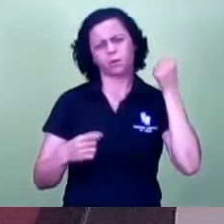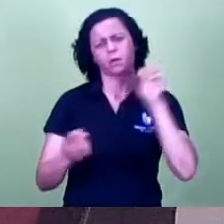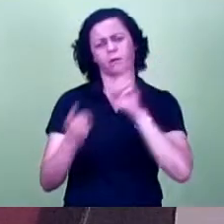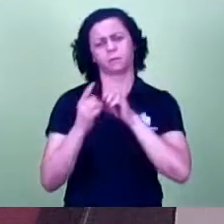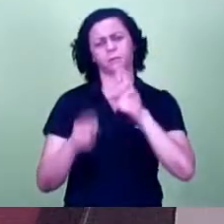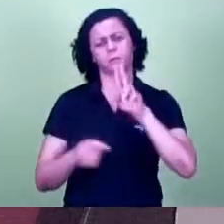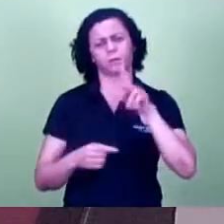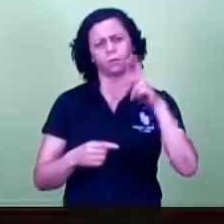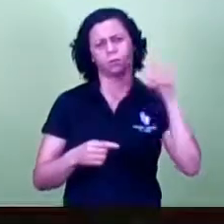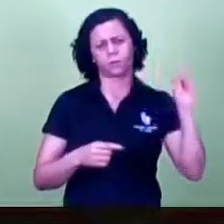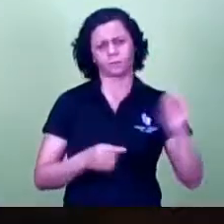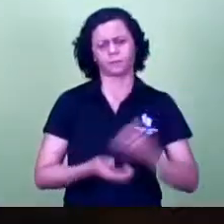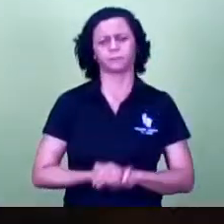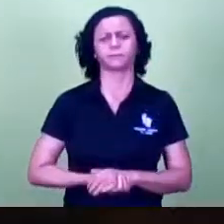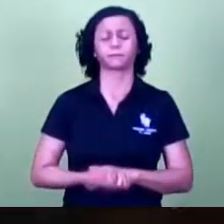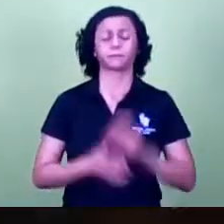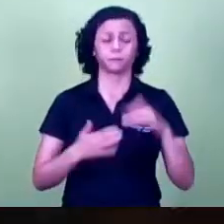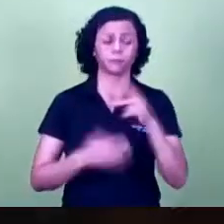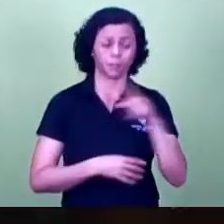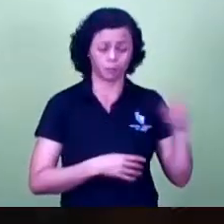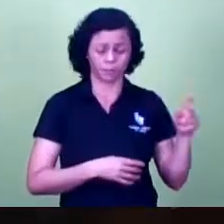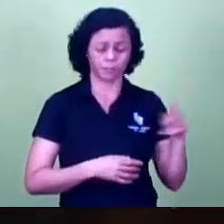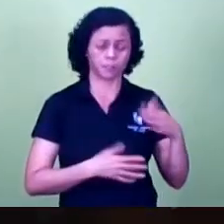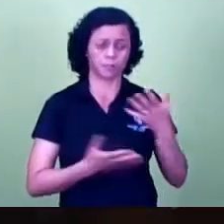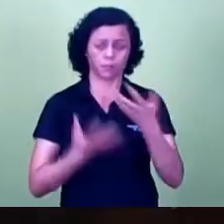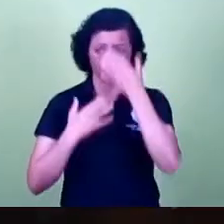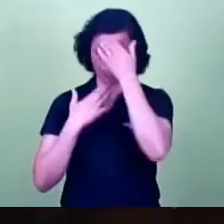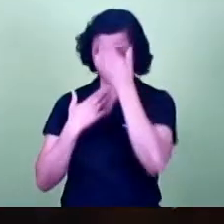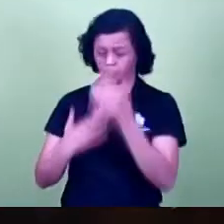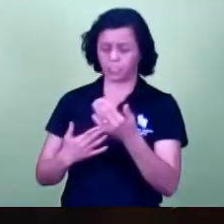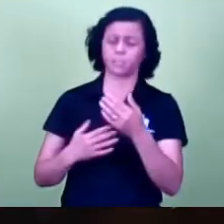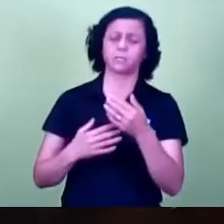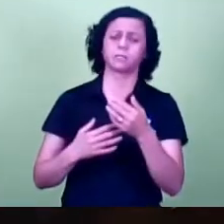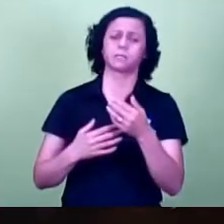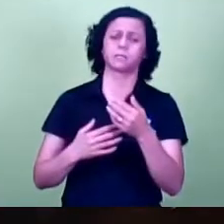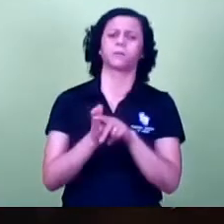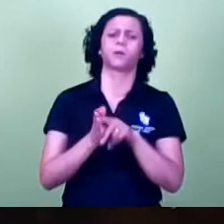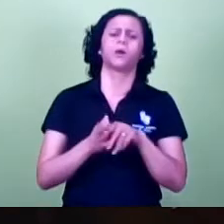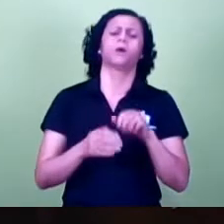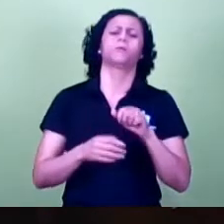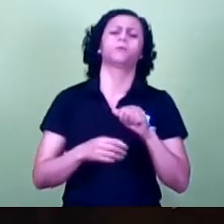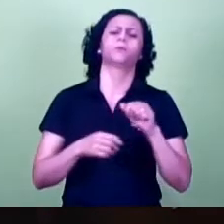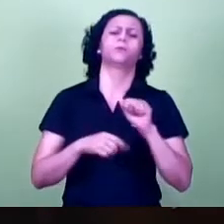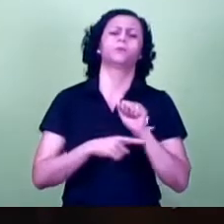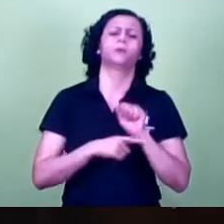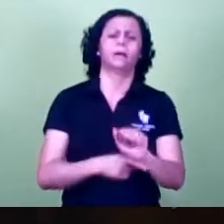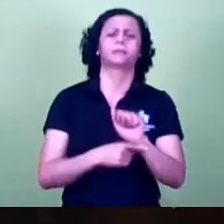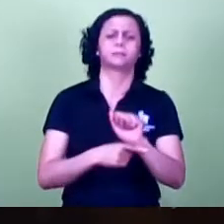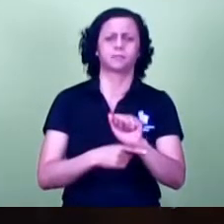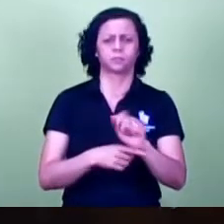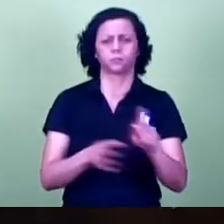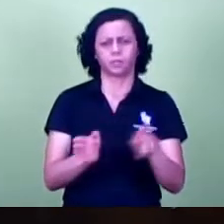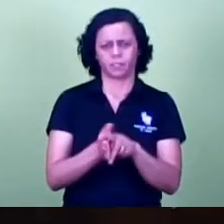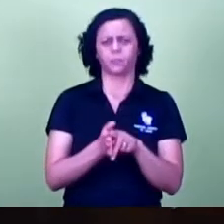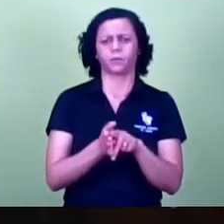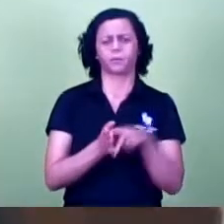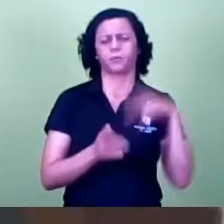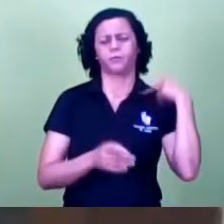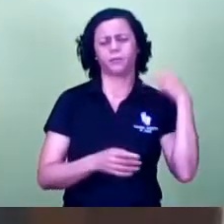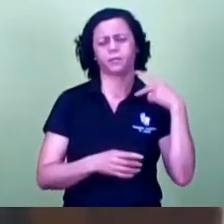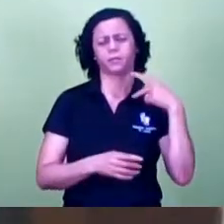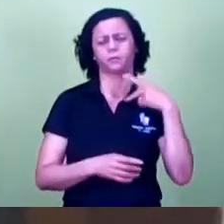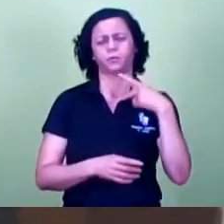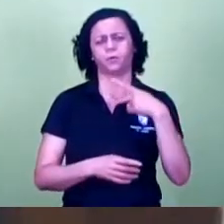sargento Melo Casal então presidente quero agradecer aqui também assessoria do vereador Pardal que ontem me deu toda a assessoria até que eu precisei também